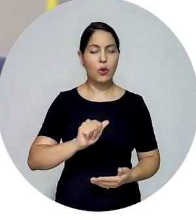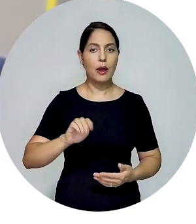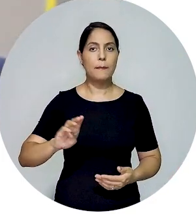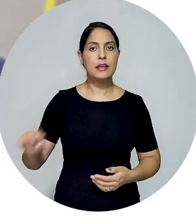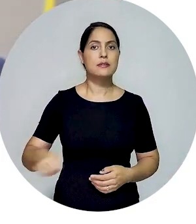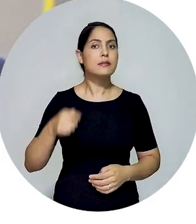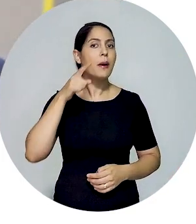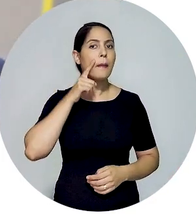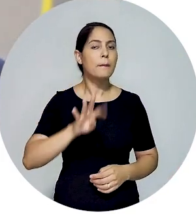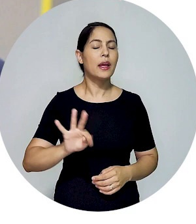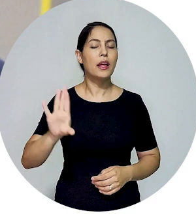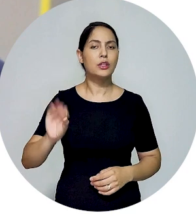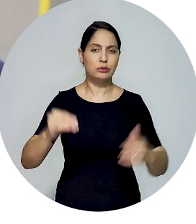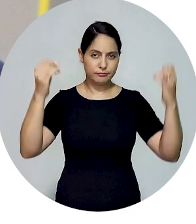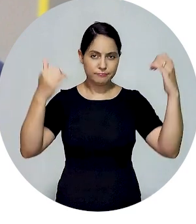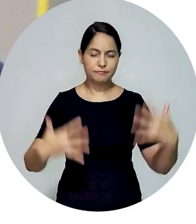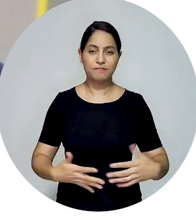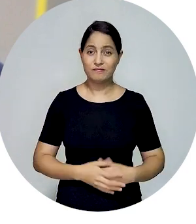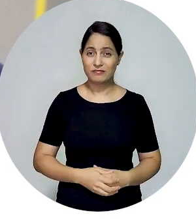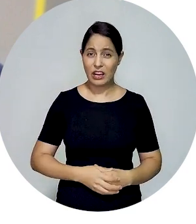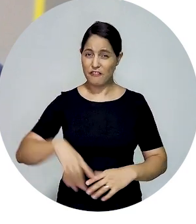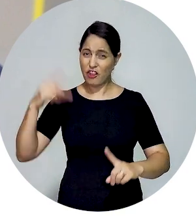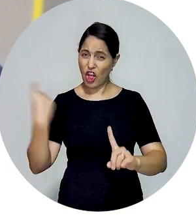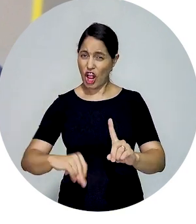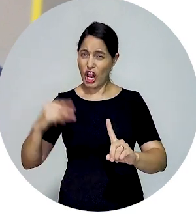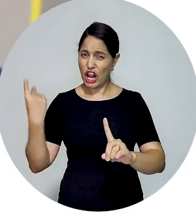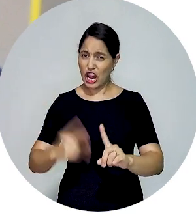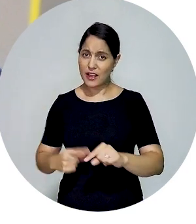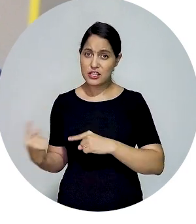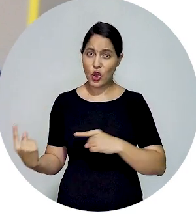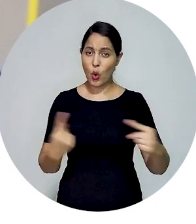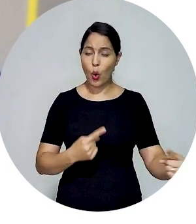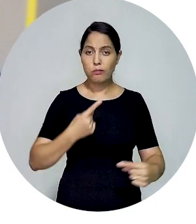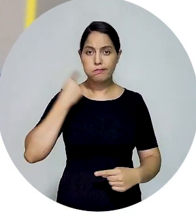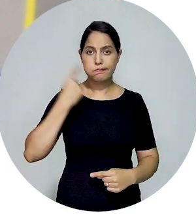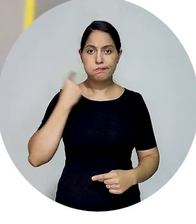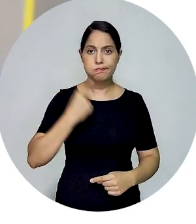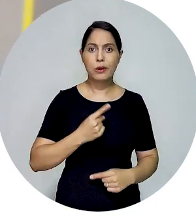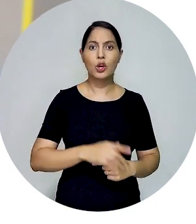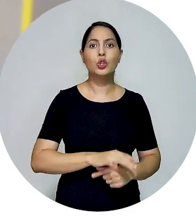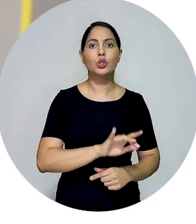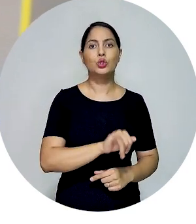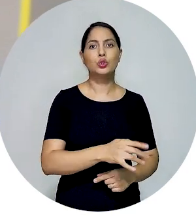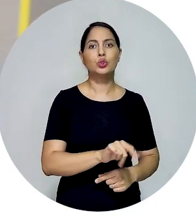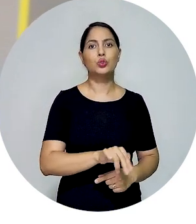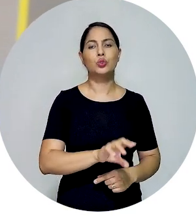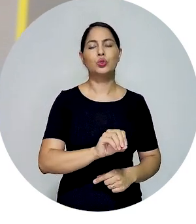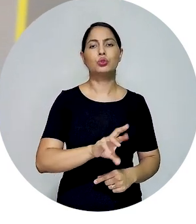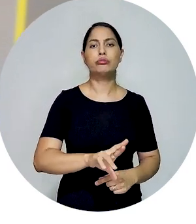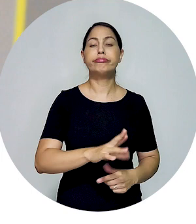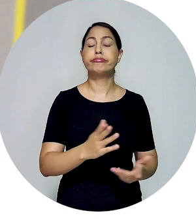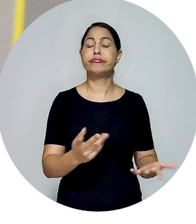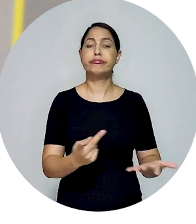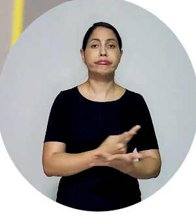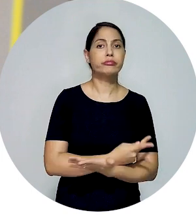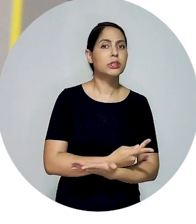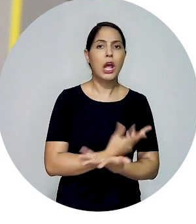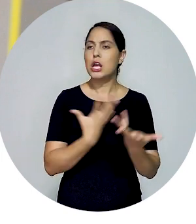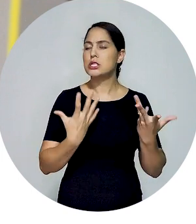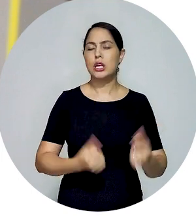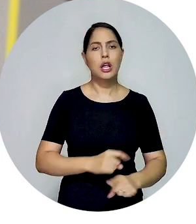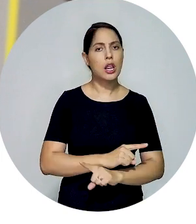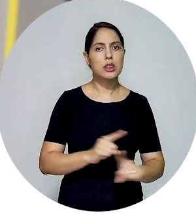Para o presidente da OAB Nacional, Beto Simonetti, abre aspas. As agressões ao advogado Orcélio Júnior no exercício